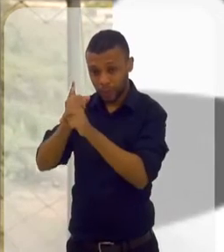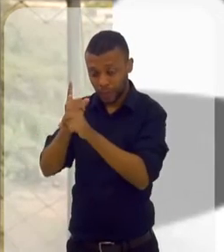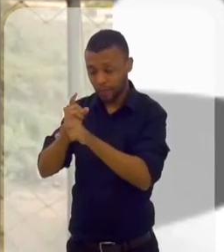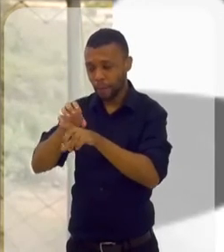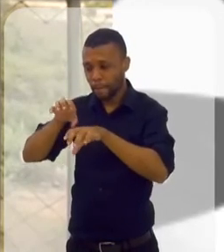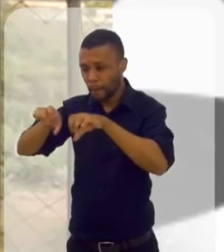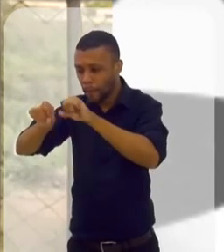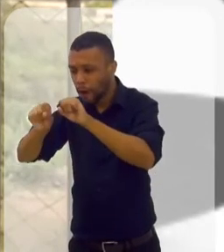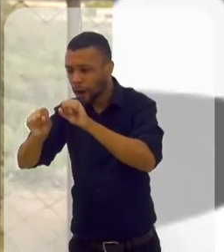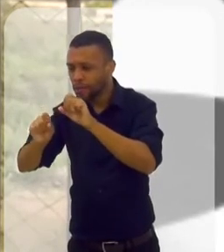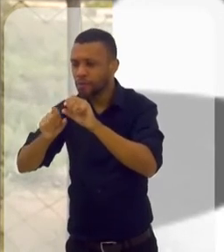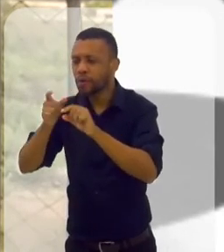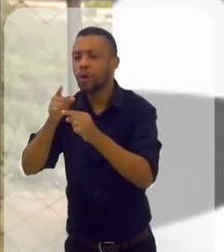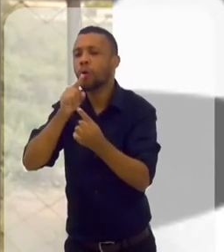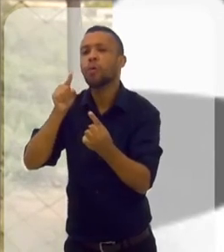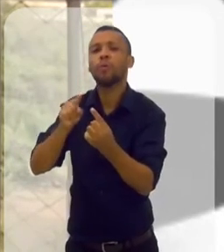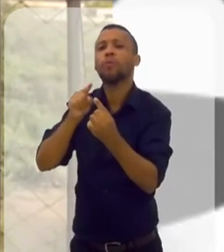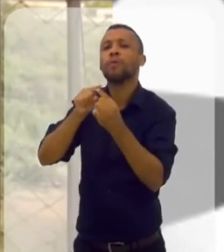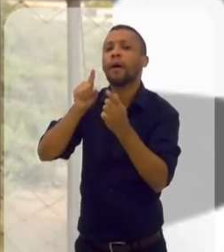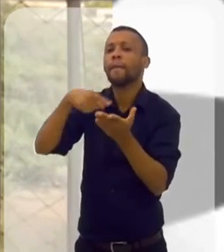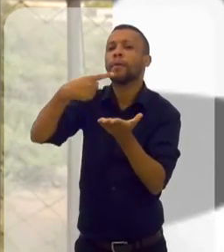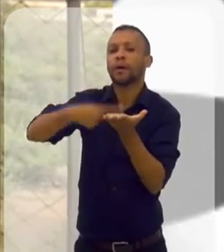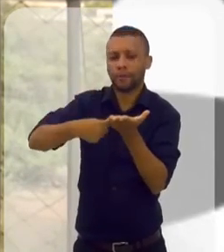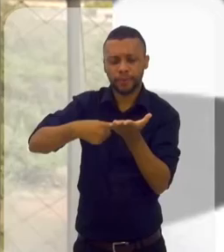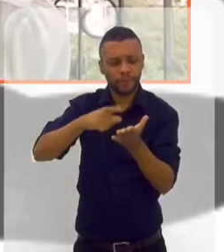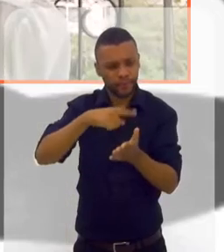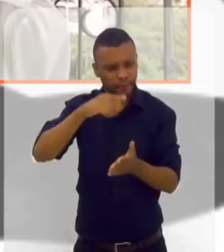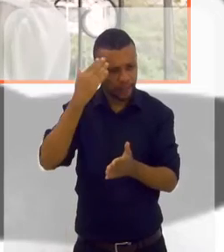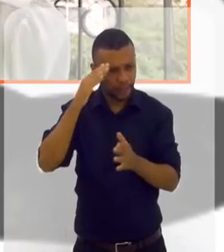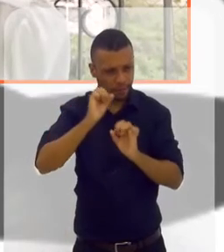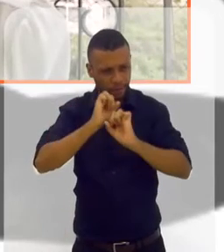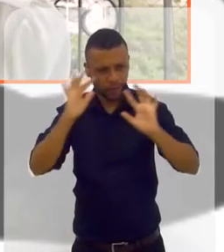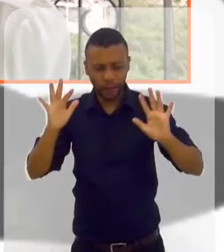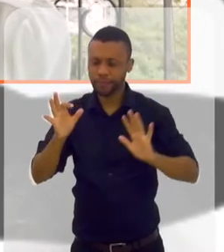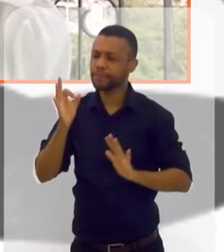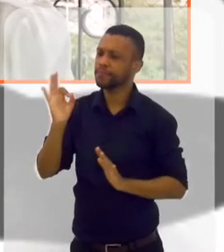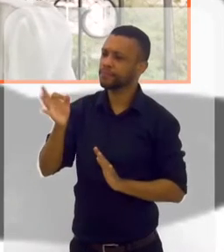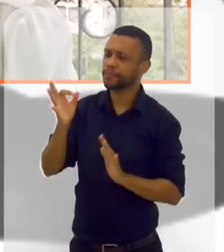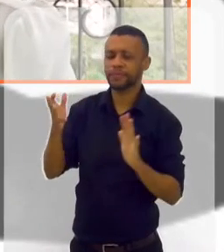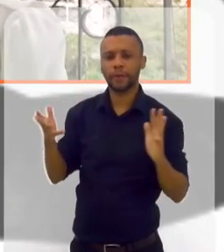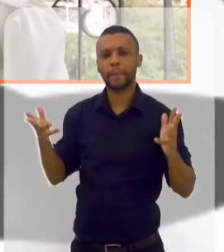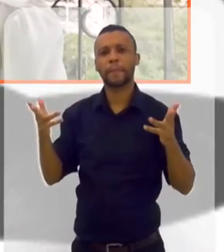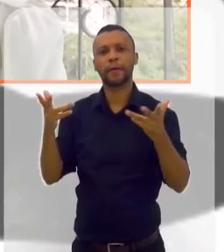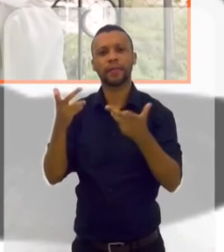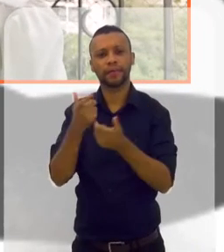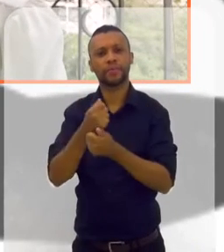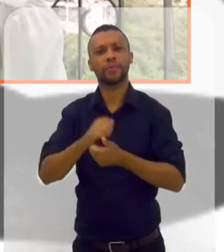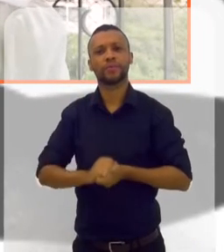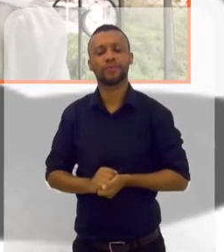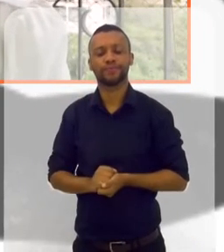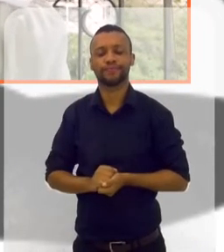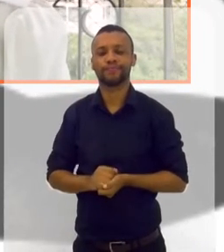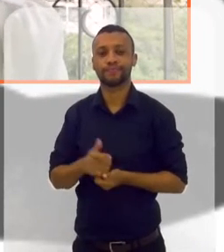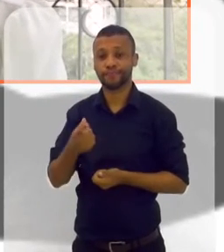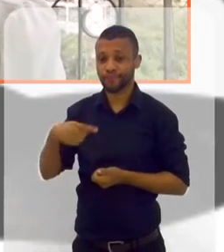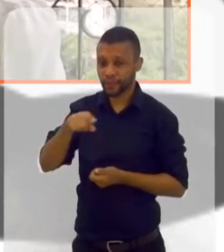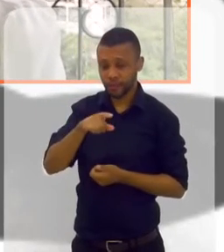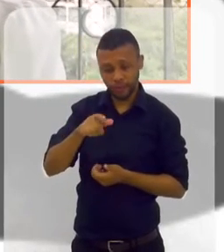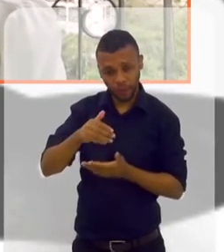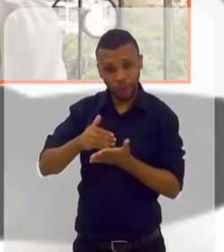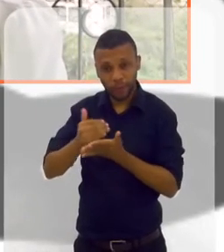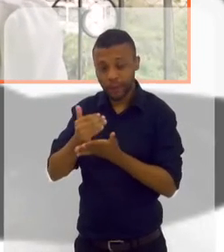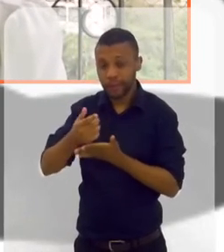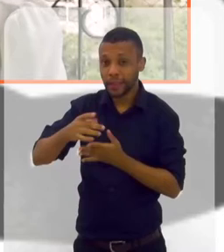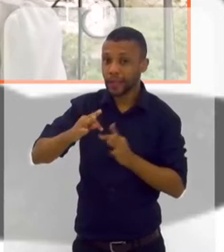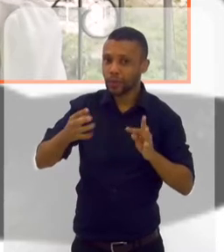vou achar onde ela começou e vou achar a programação. Ficou claro? Ficou muito claro. Maravilhoso. Você é claríssima. Vamos lá?